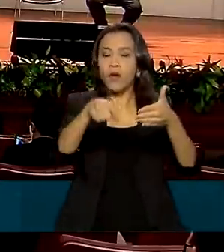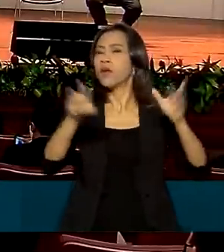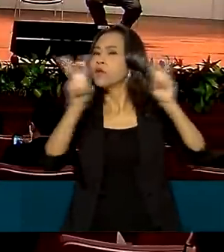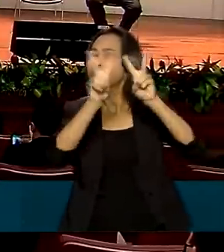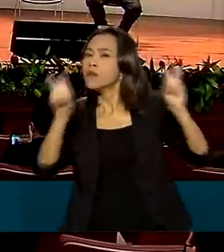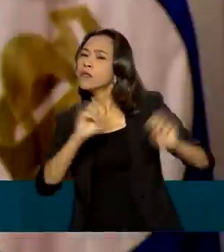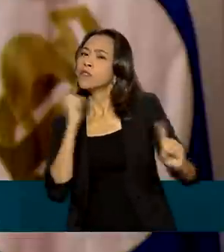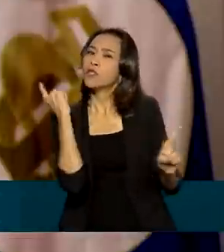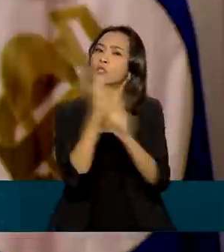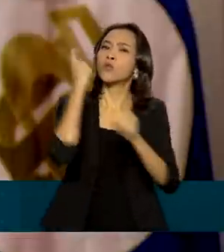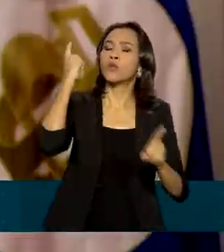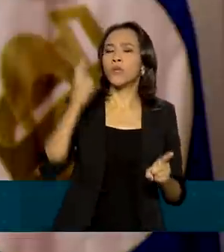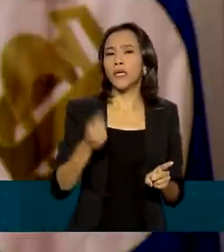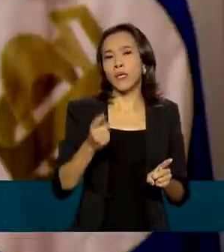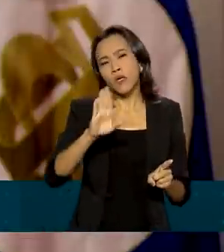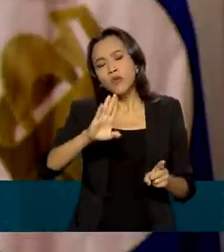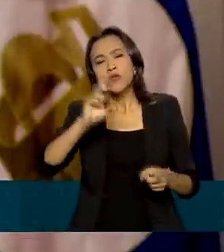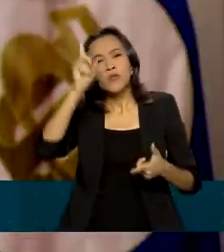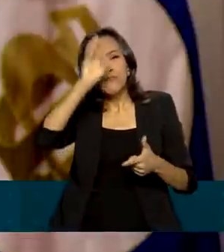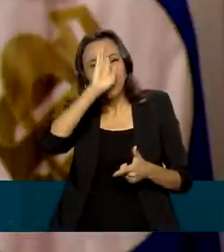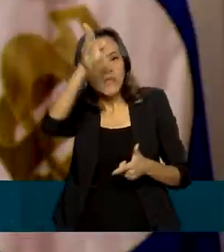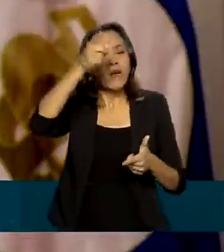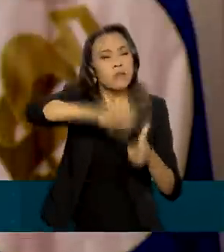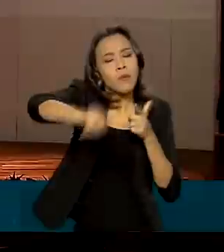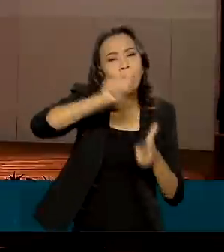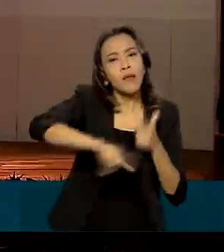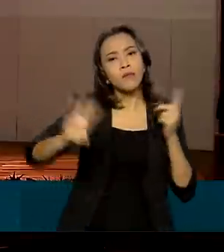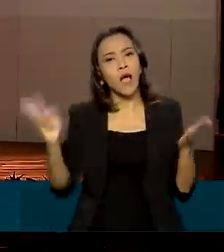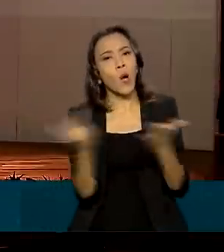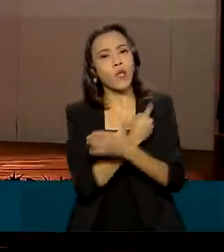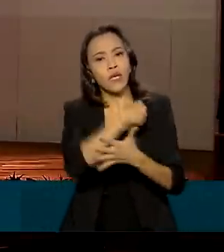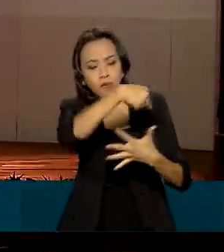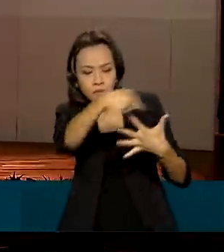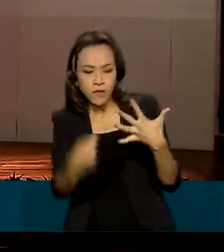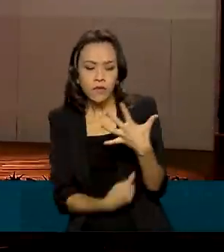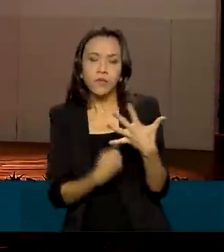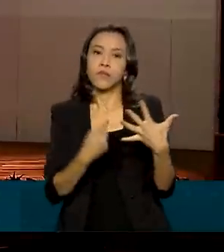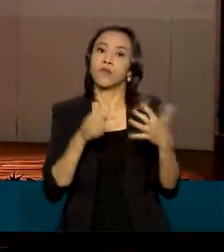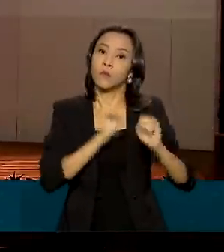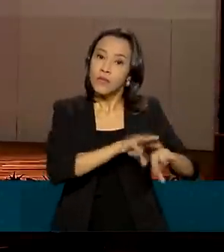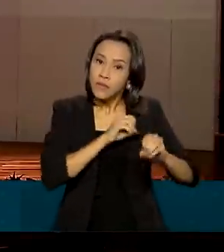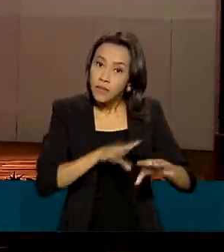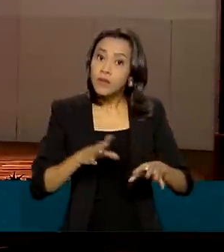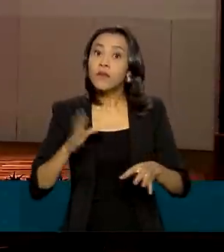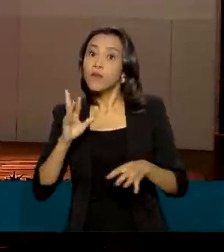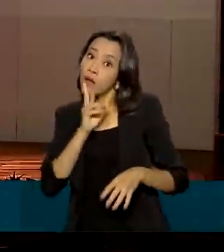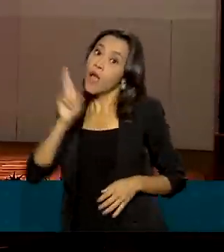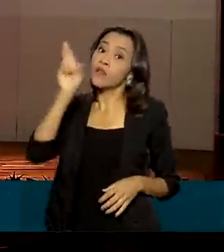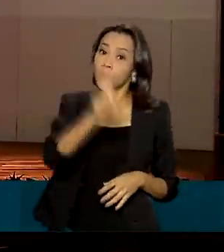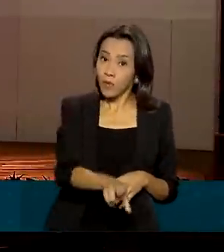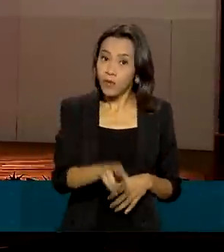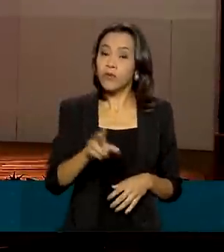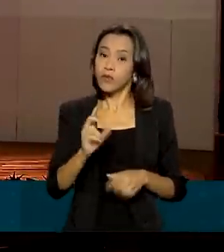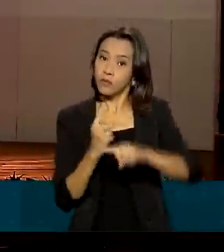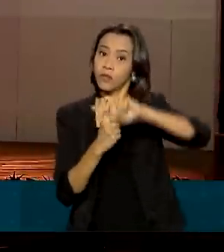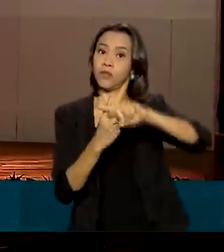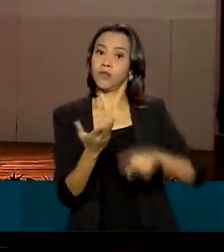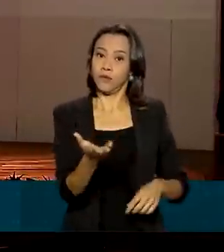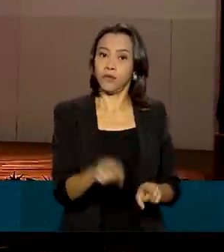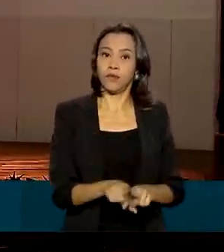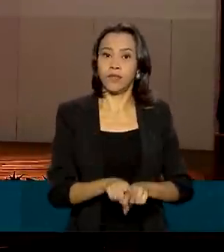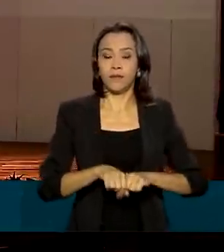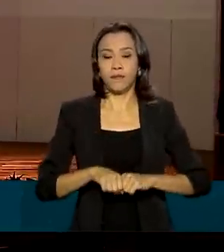descobrir os principais nós e gargalos educacionais e apontar soluções e medidas positivas. Estou